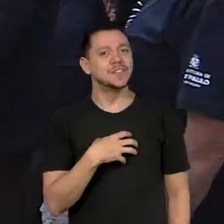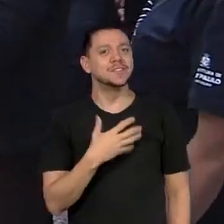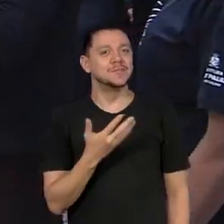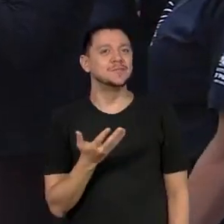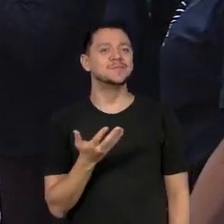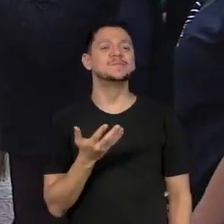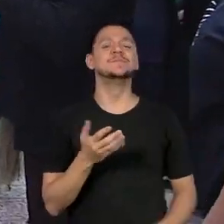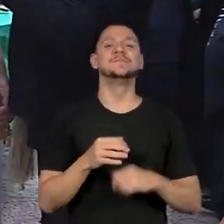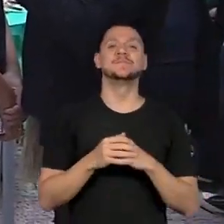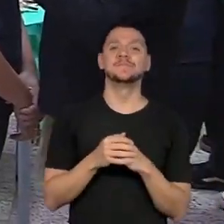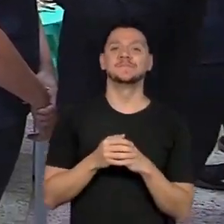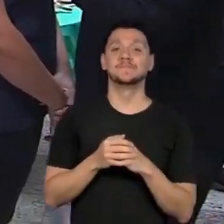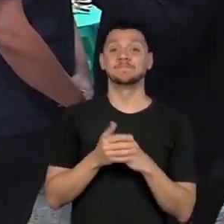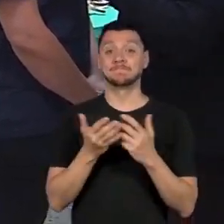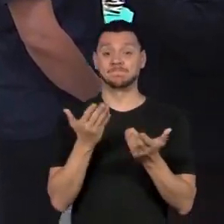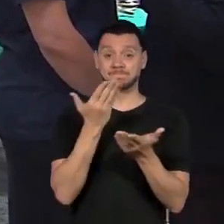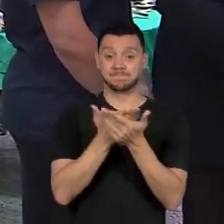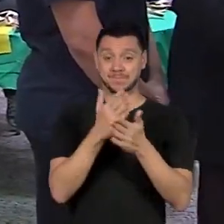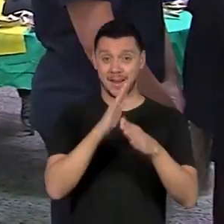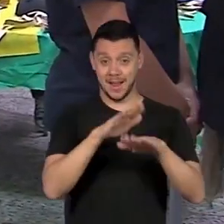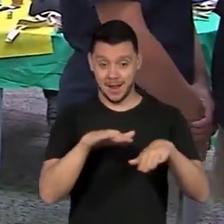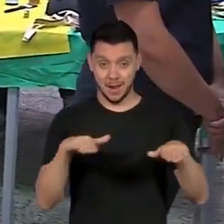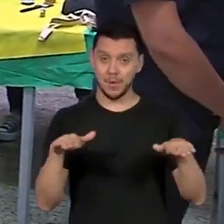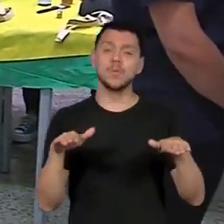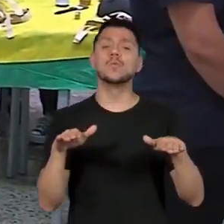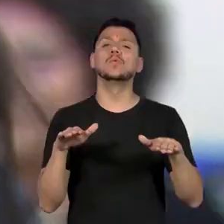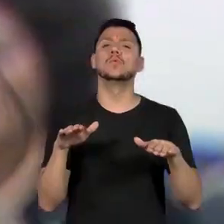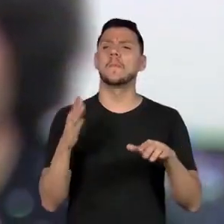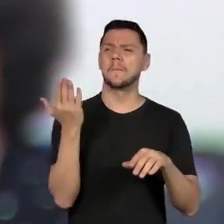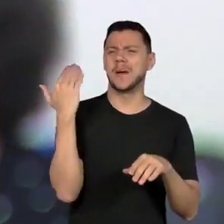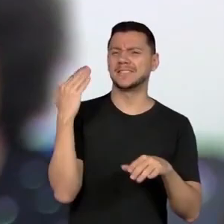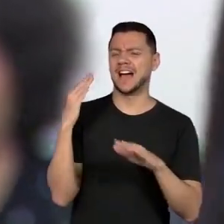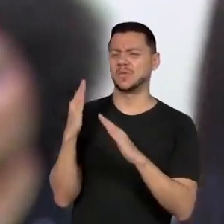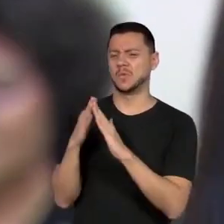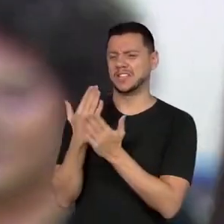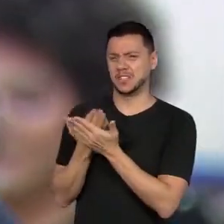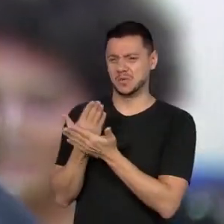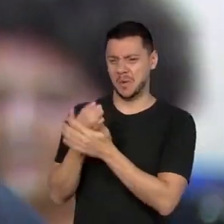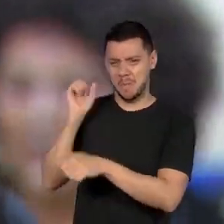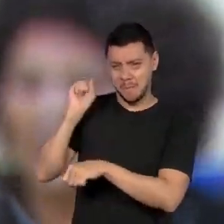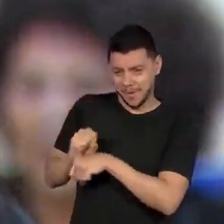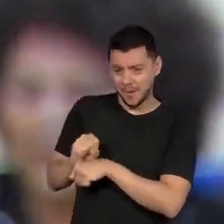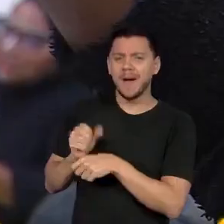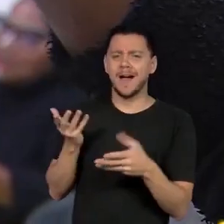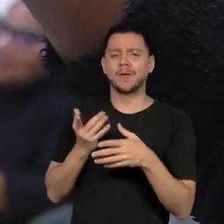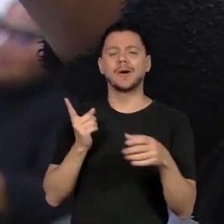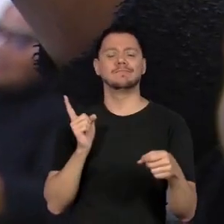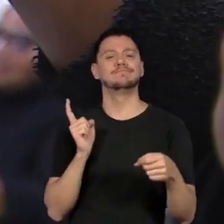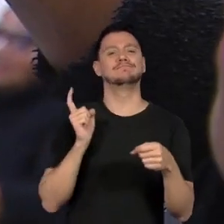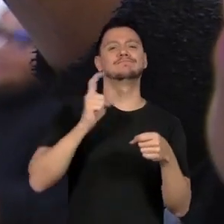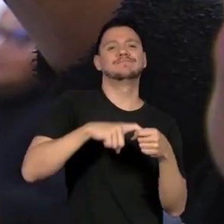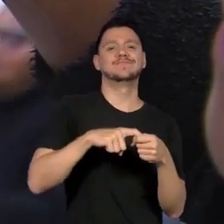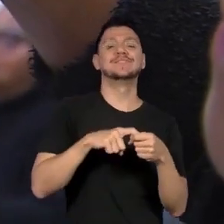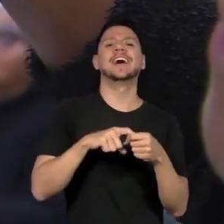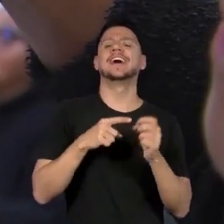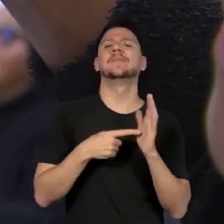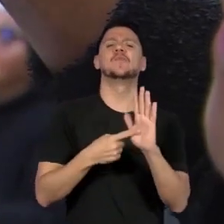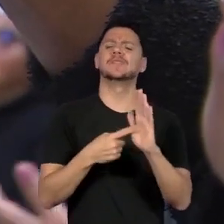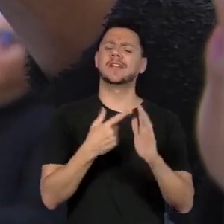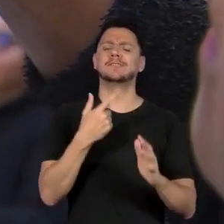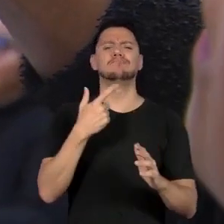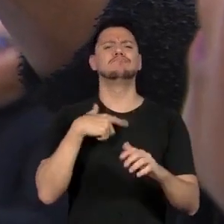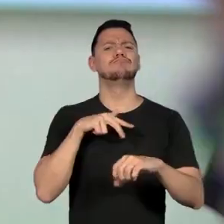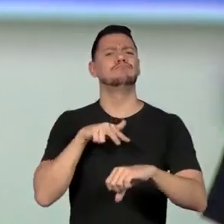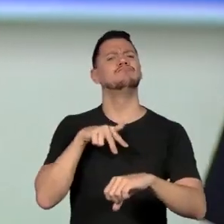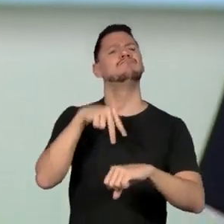Os alunos que deixaram de frequentar a escola voltam agora em busca de protagonismo. E o